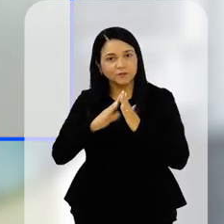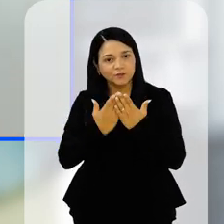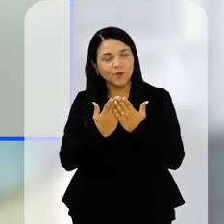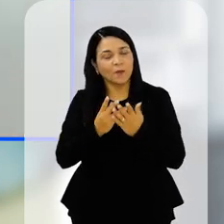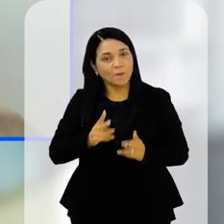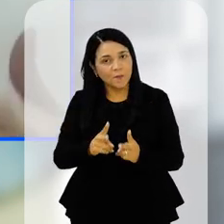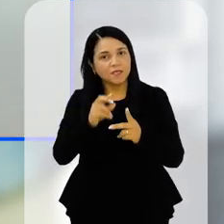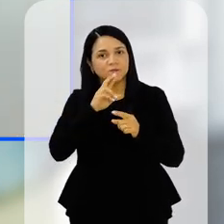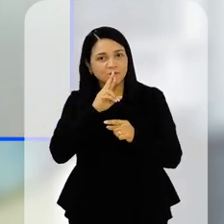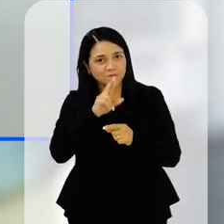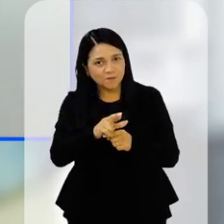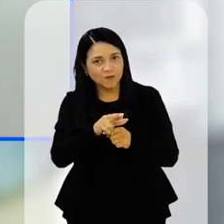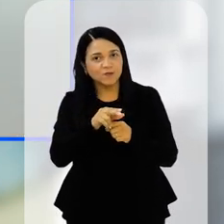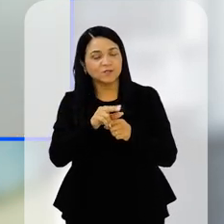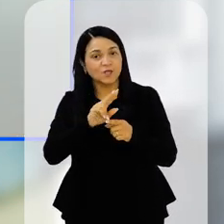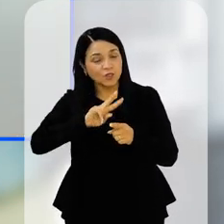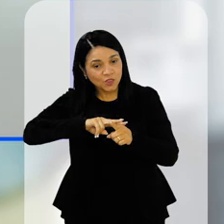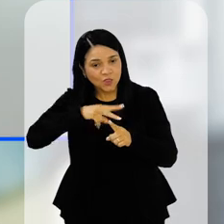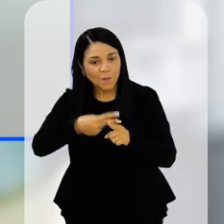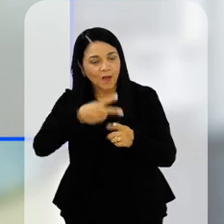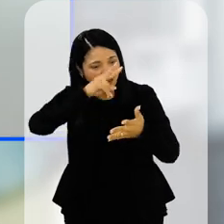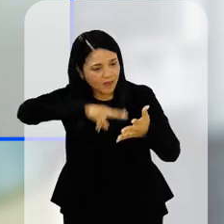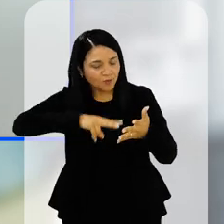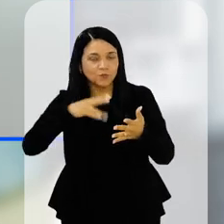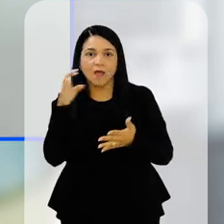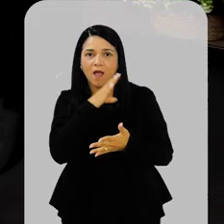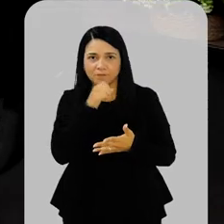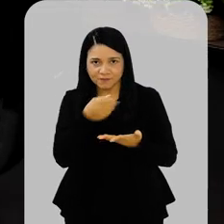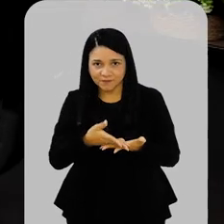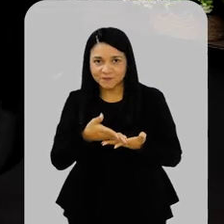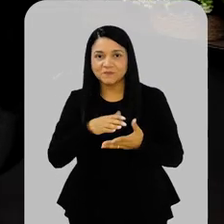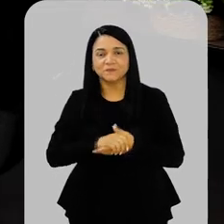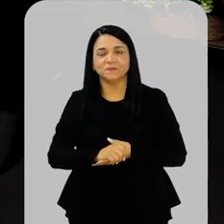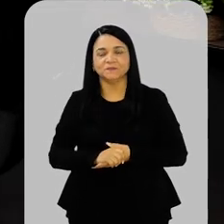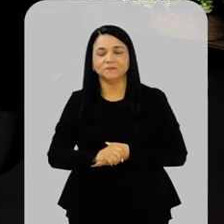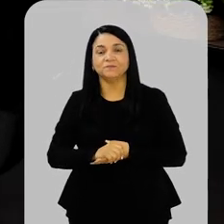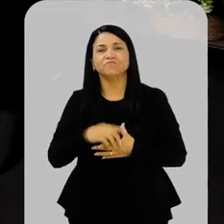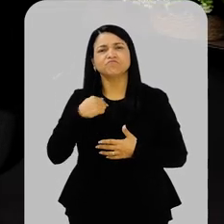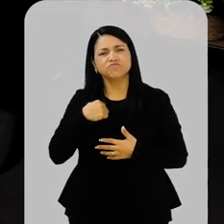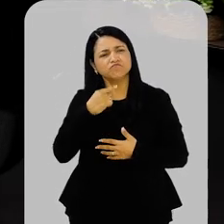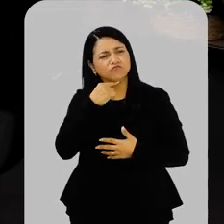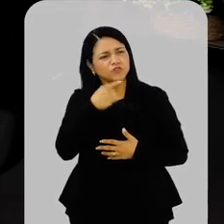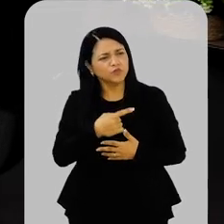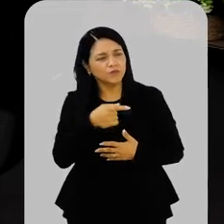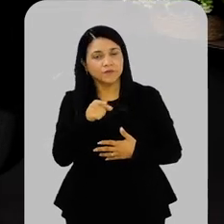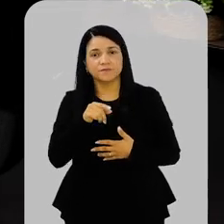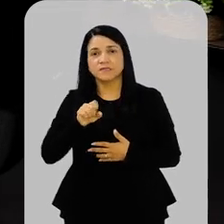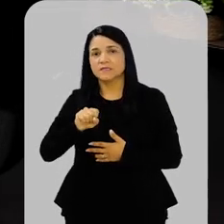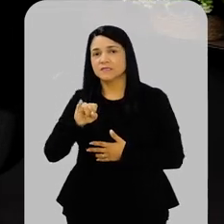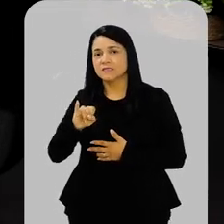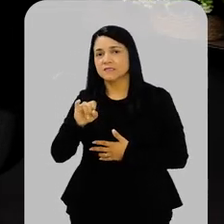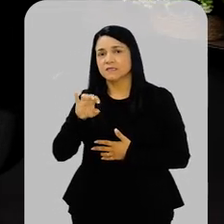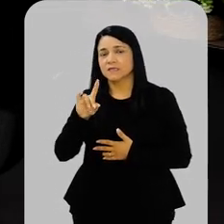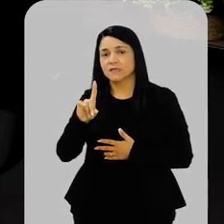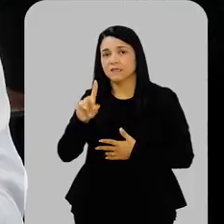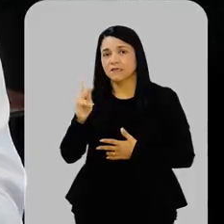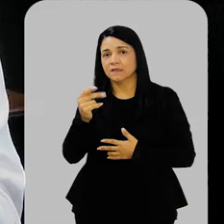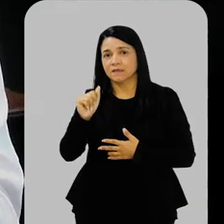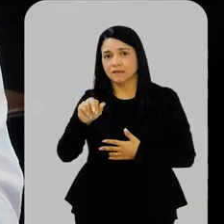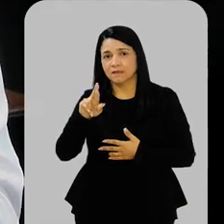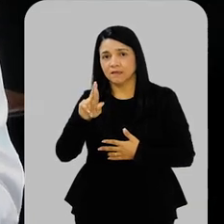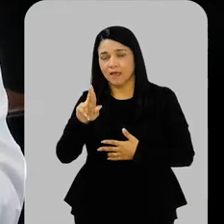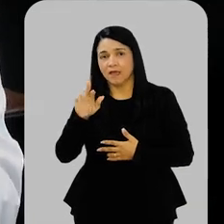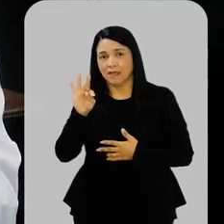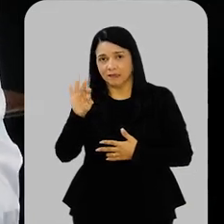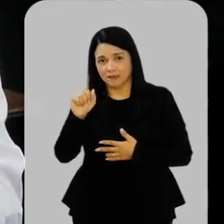resultados de dobrar a velocidade de leitura? Entendi. Agora, eu fiquei com uma dúvida. Siddhartha, você é um pesquisador profundo dessa